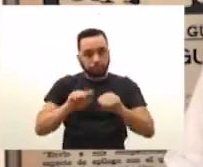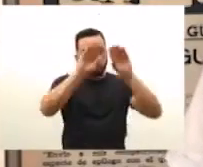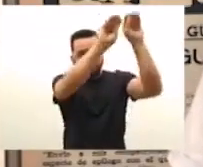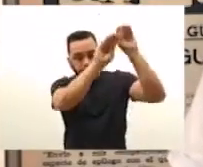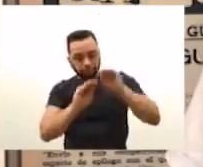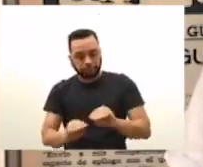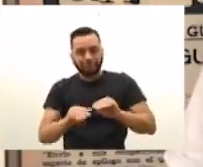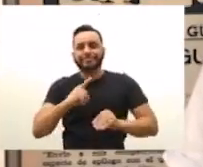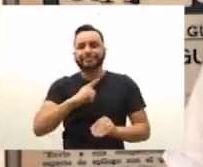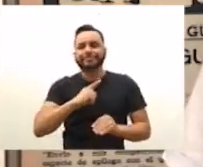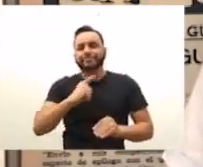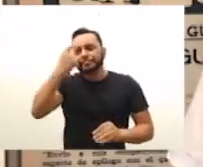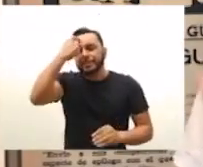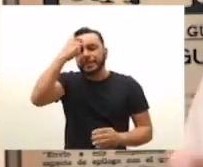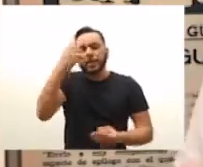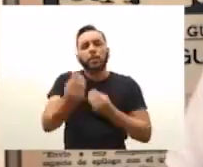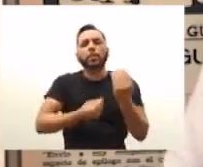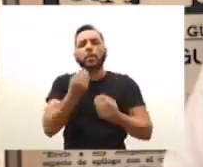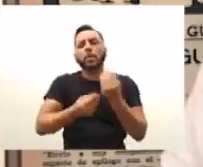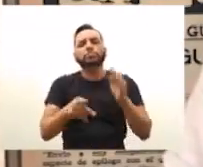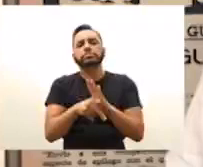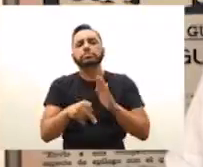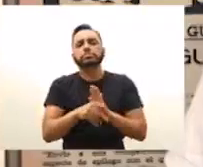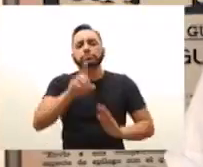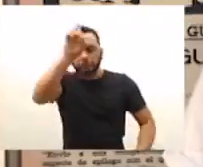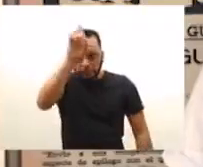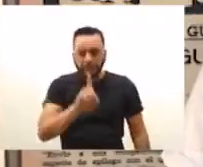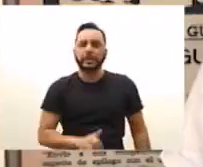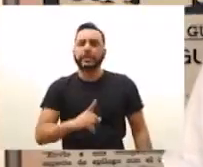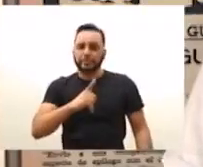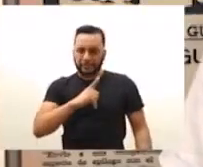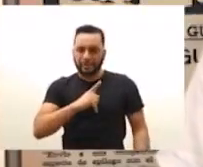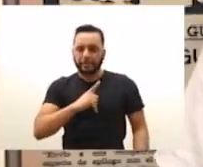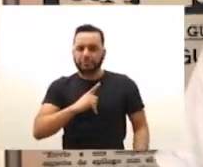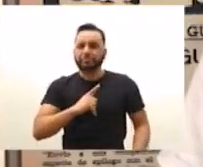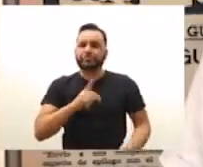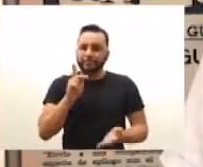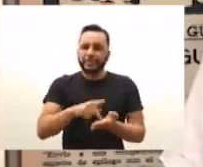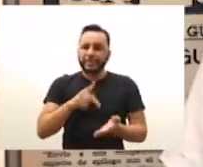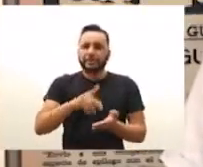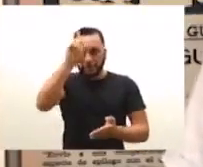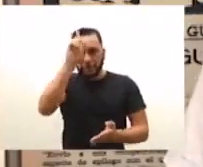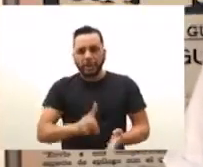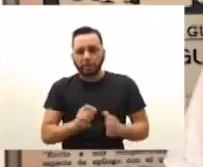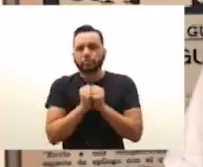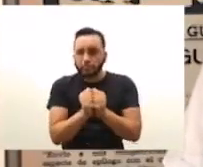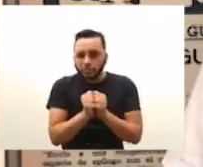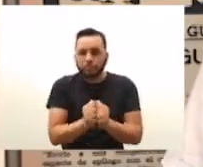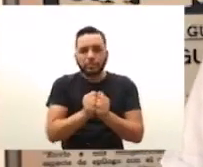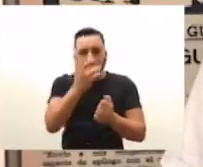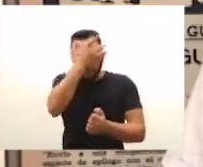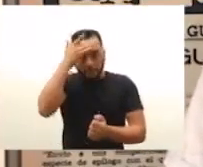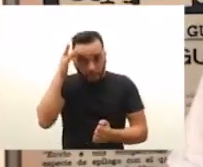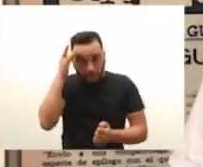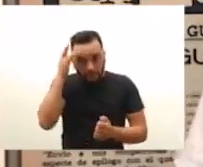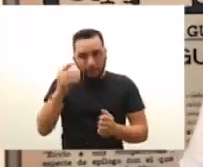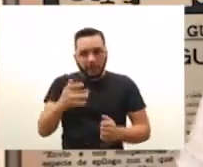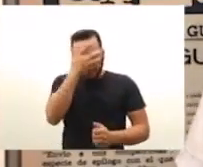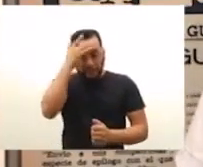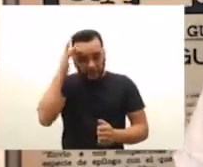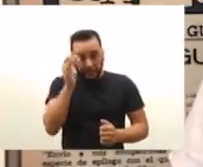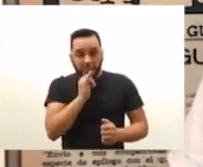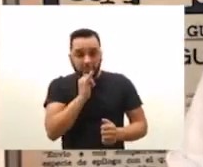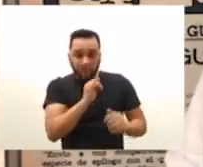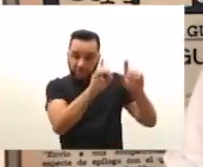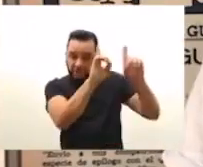pensar um pouco como esses direitos que elas trazem dos países de onde elas saem, são direitos que migram com elas também. As pessoas não se